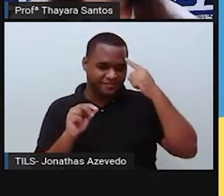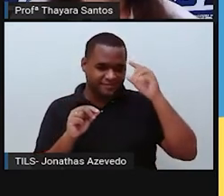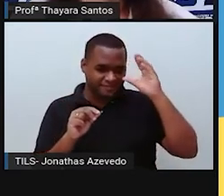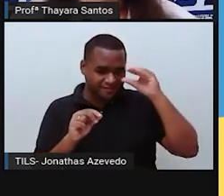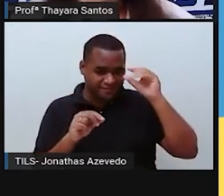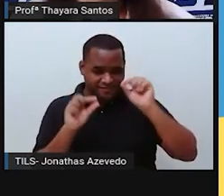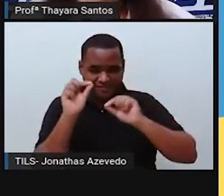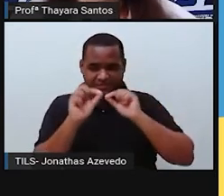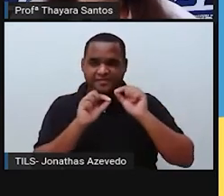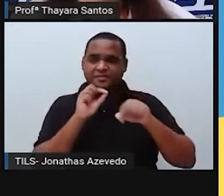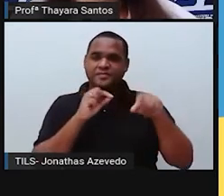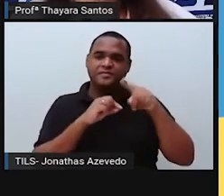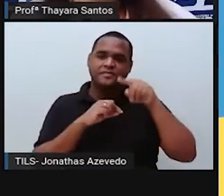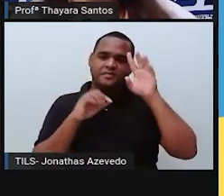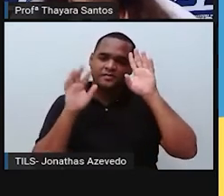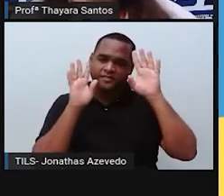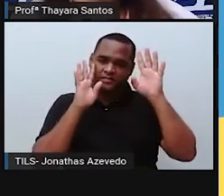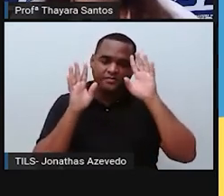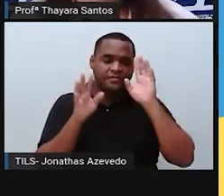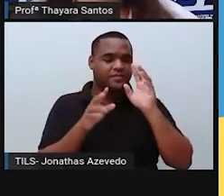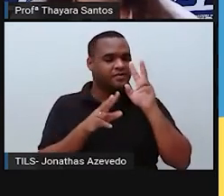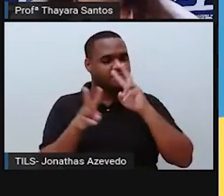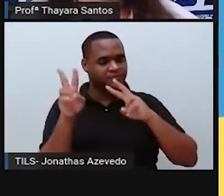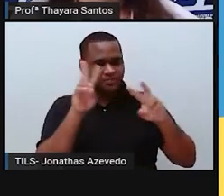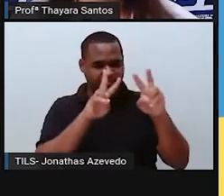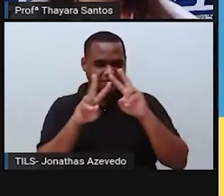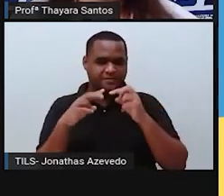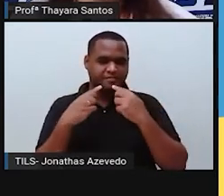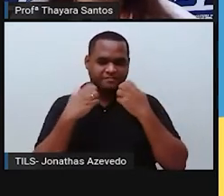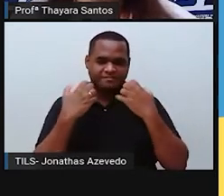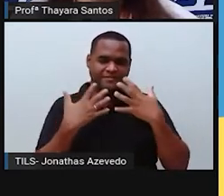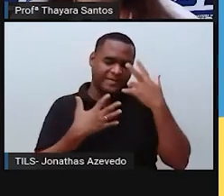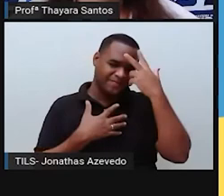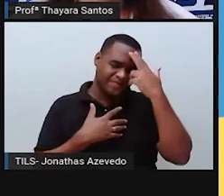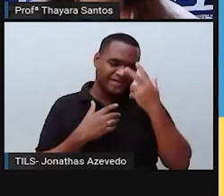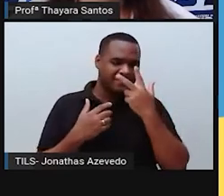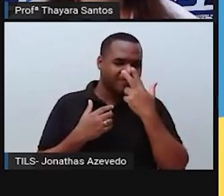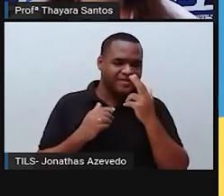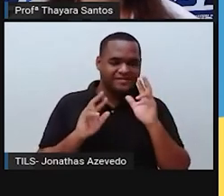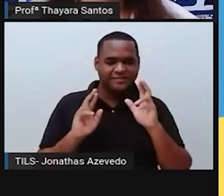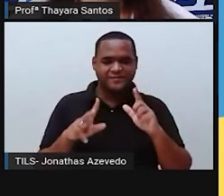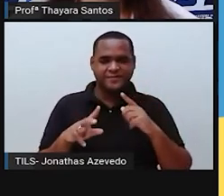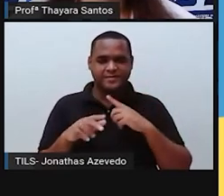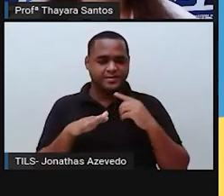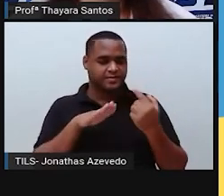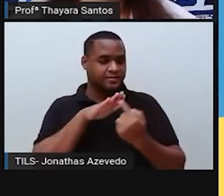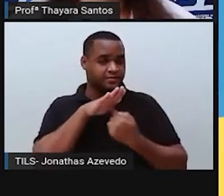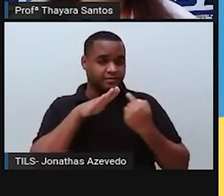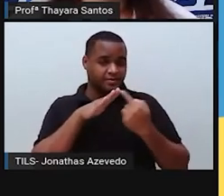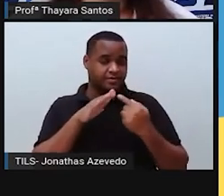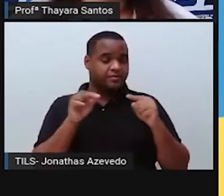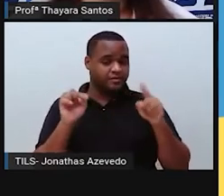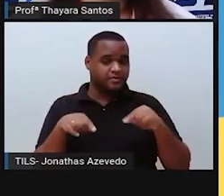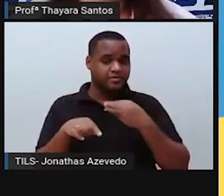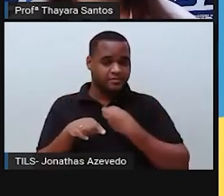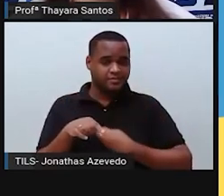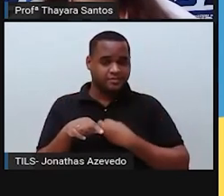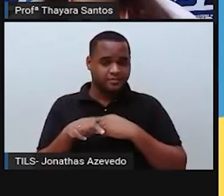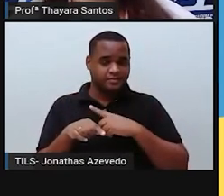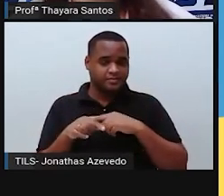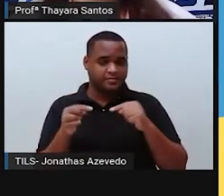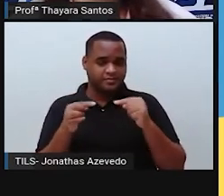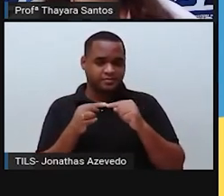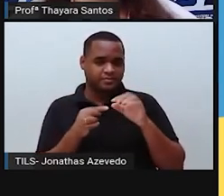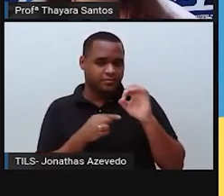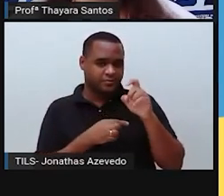a gente pensa na atmosfera, quando a gente pensa em ar, a gente tem a falsa impressão de que o gás que é mais predominante na atmosfera é o